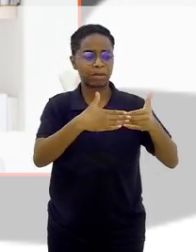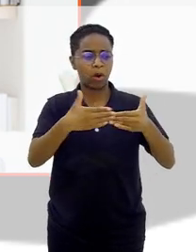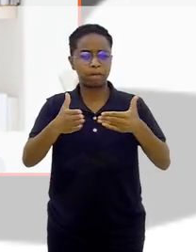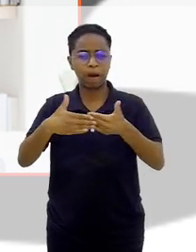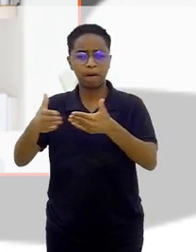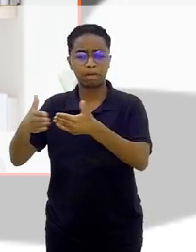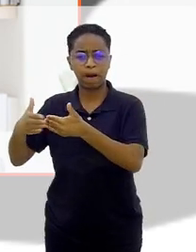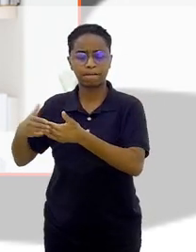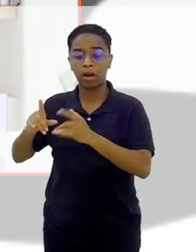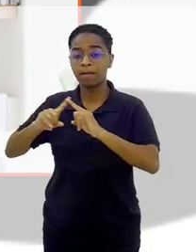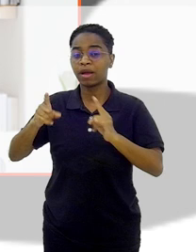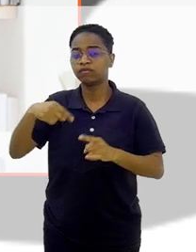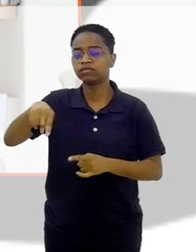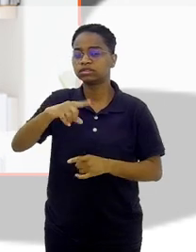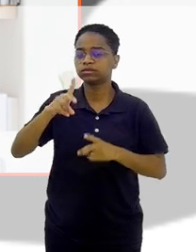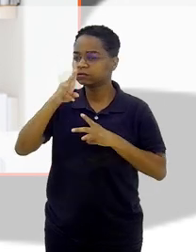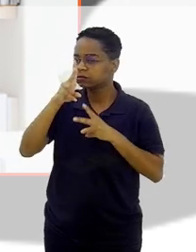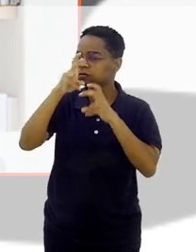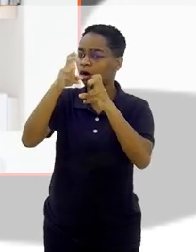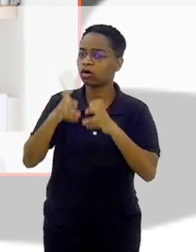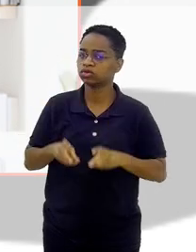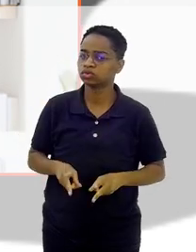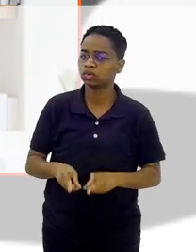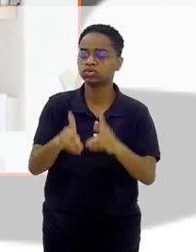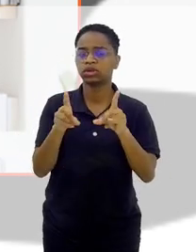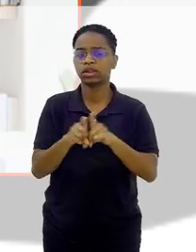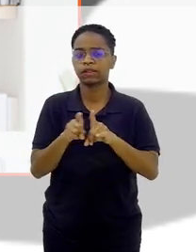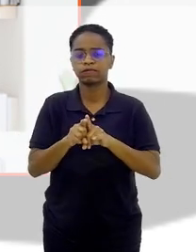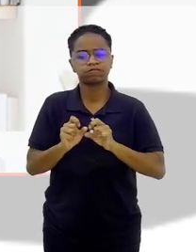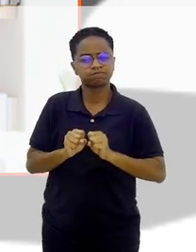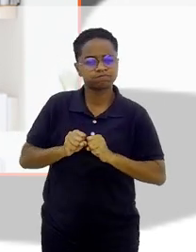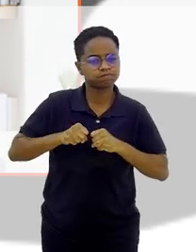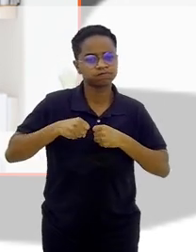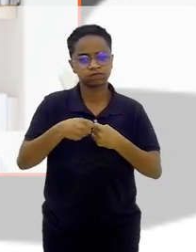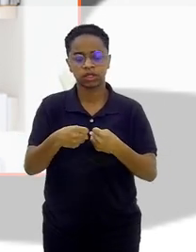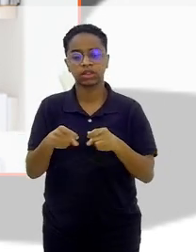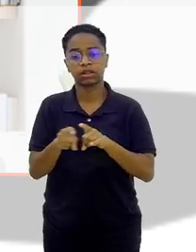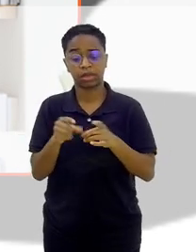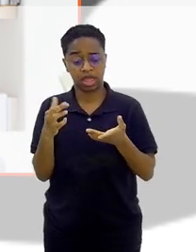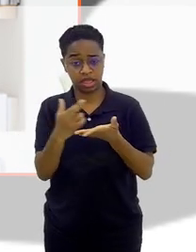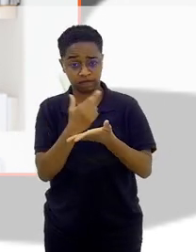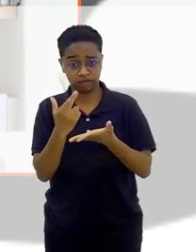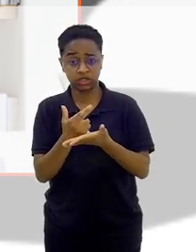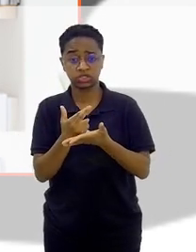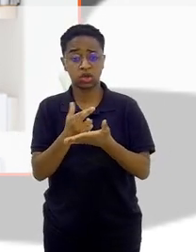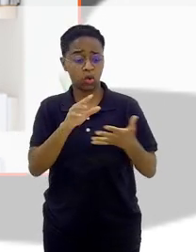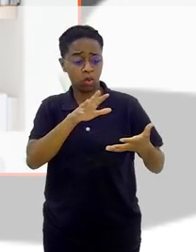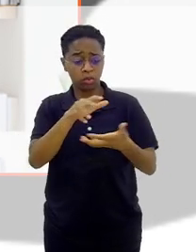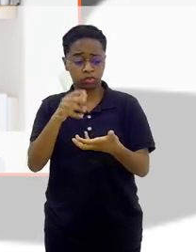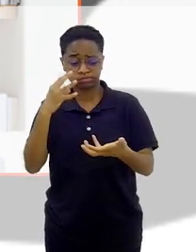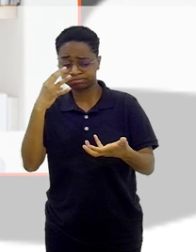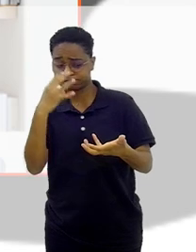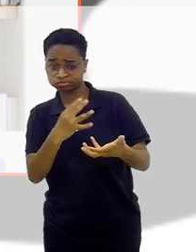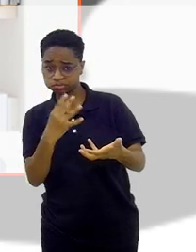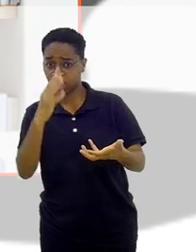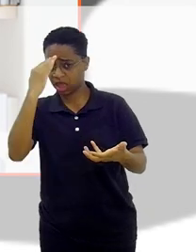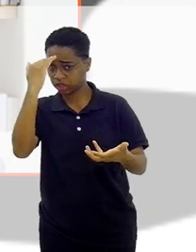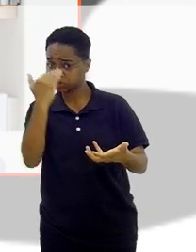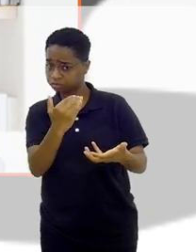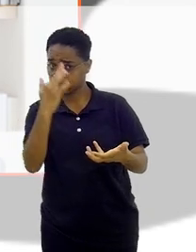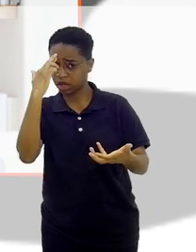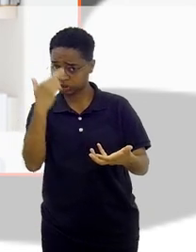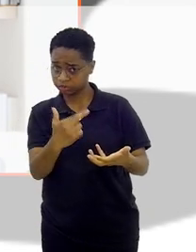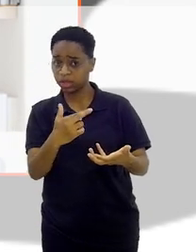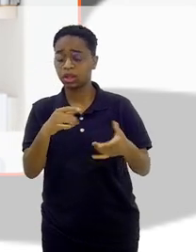Pluralha está cada dia mais forte, cada vez mais musculosa. Uma revista respeitada no mundo inteiro, uma das mais